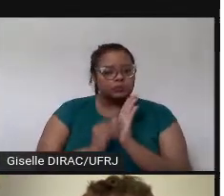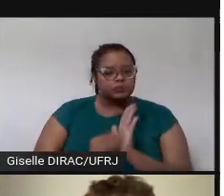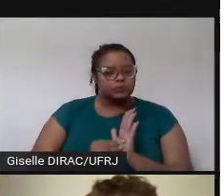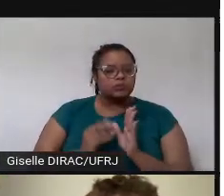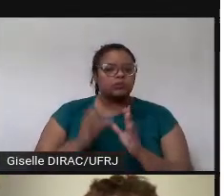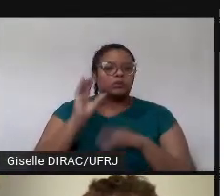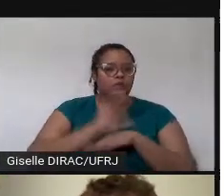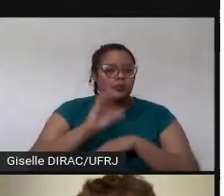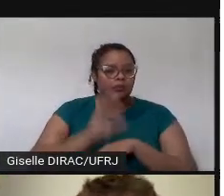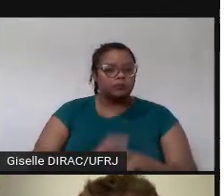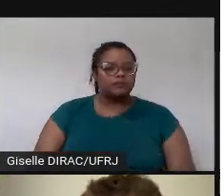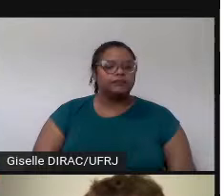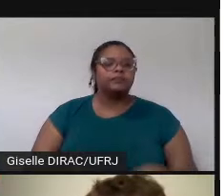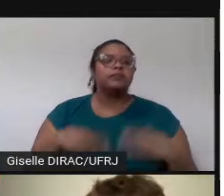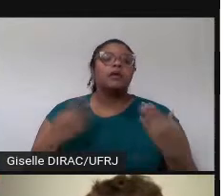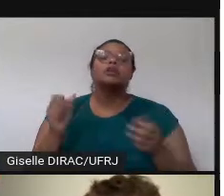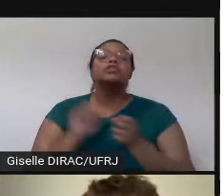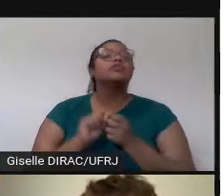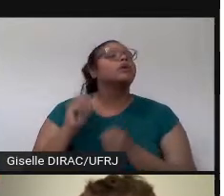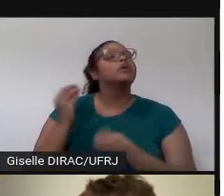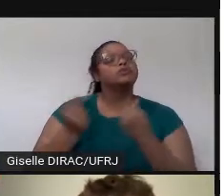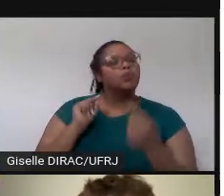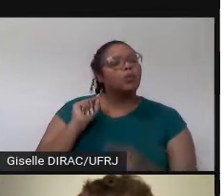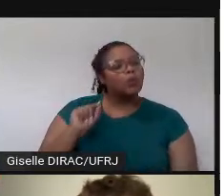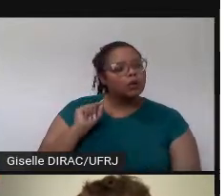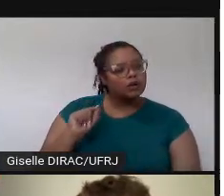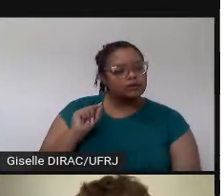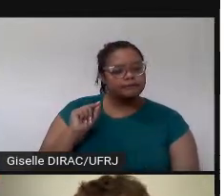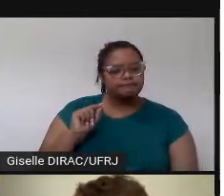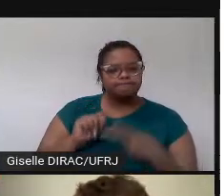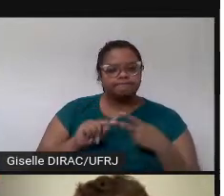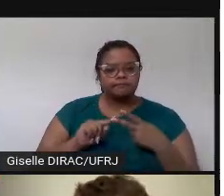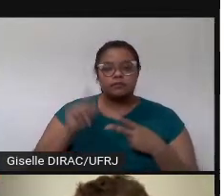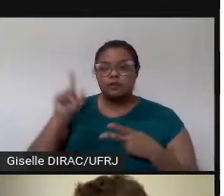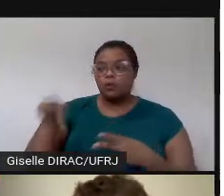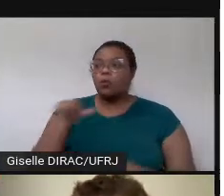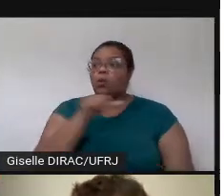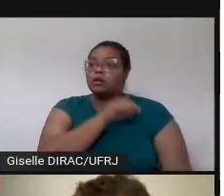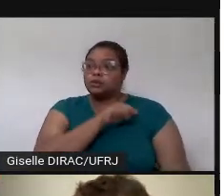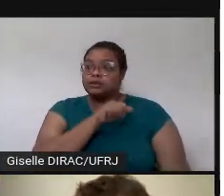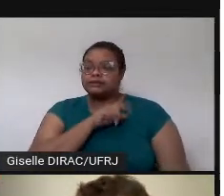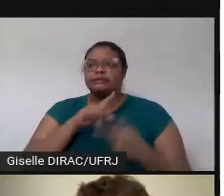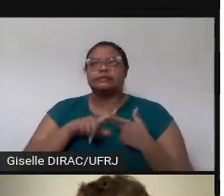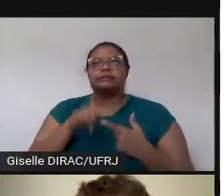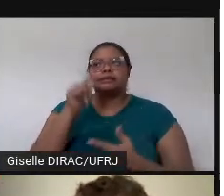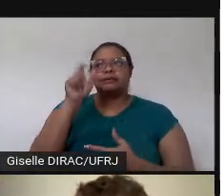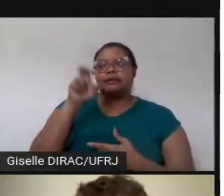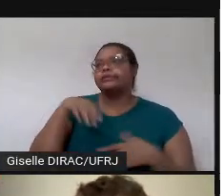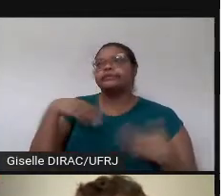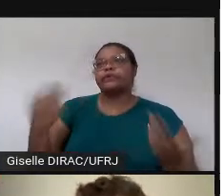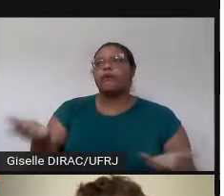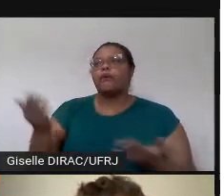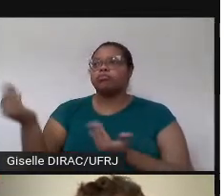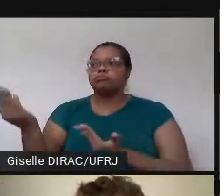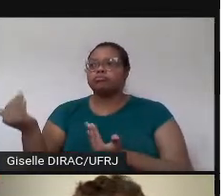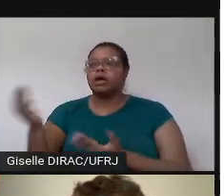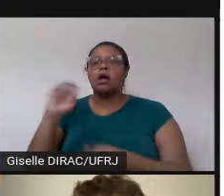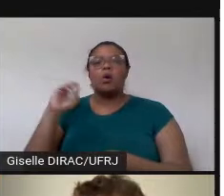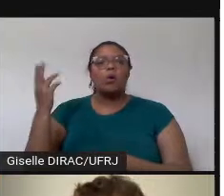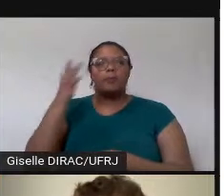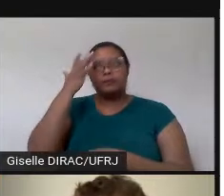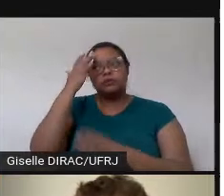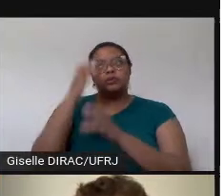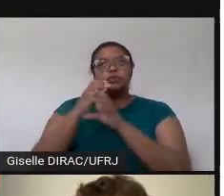Então, aí o que fazemos? As necessidades de um adolescente de 15 anos ou um engenheiro de 30 que querem aprender inglês não são as mesmas de um